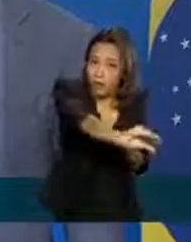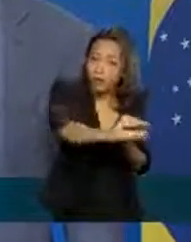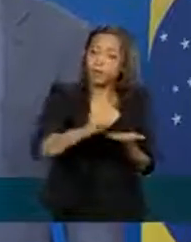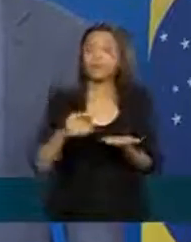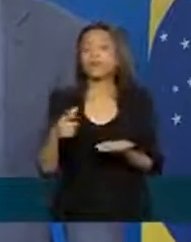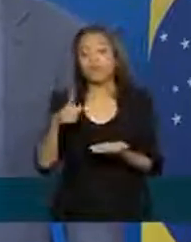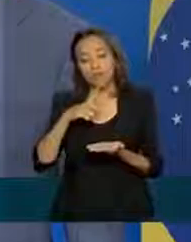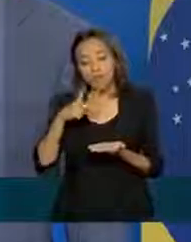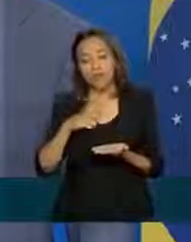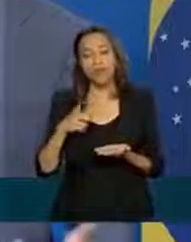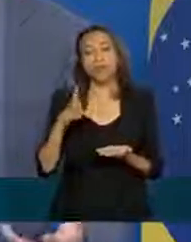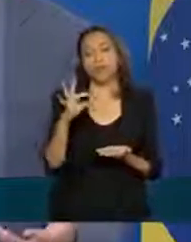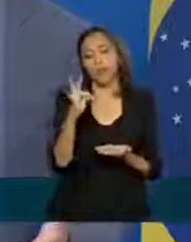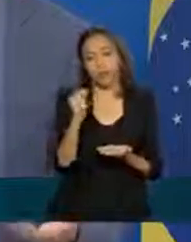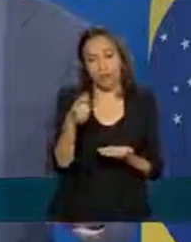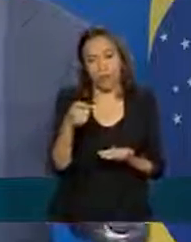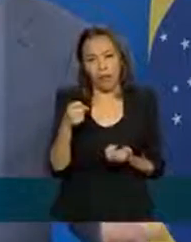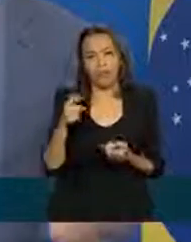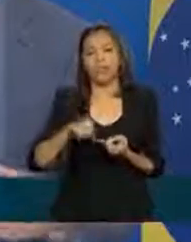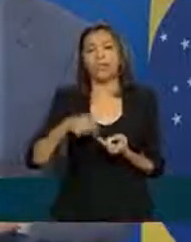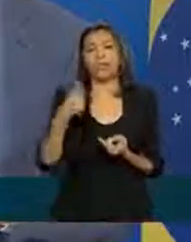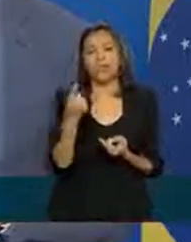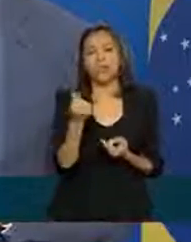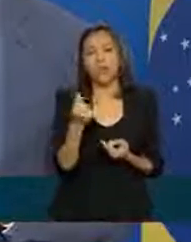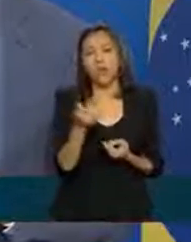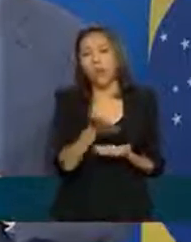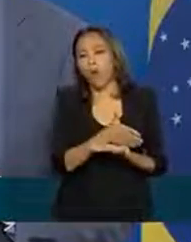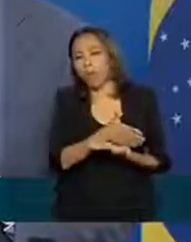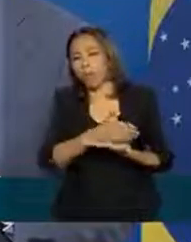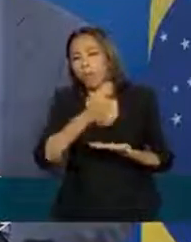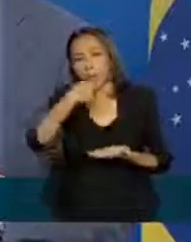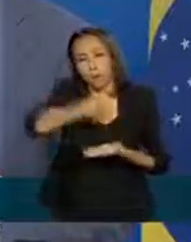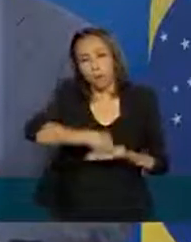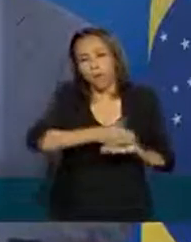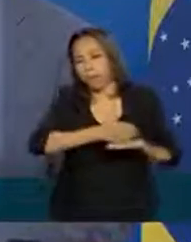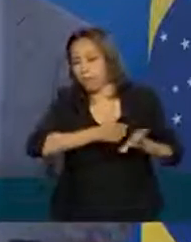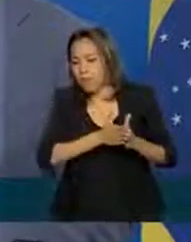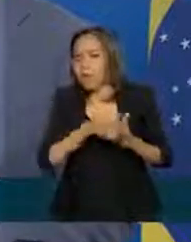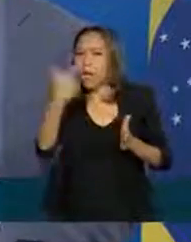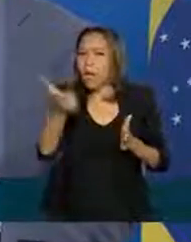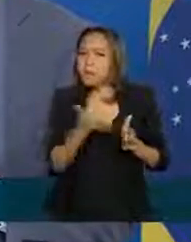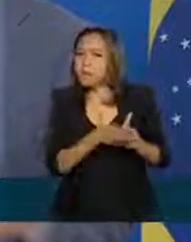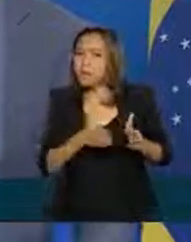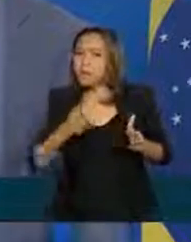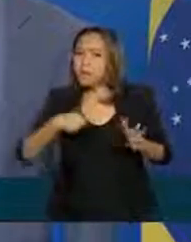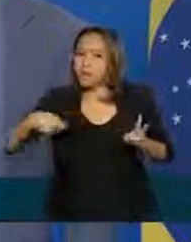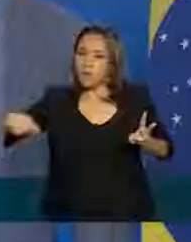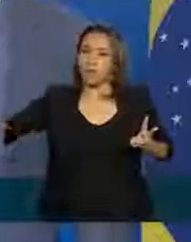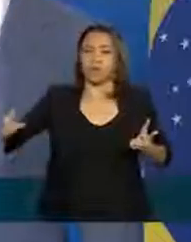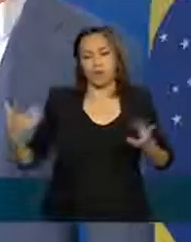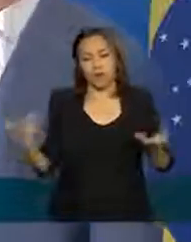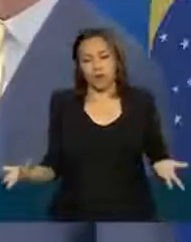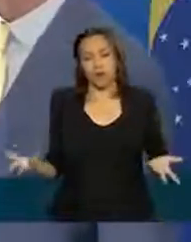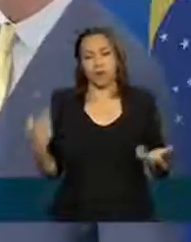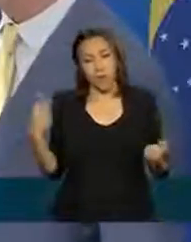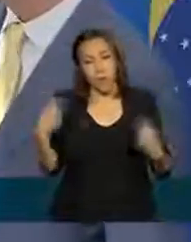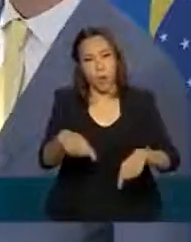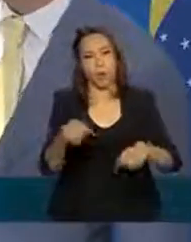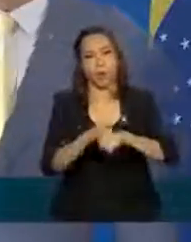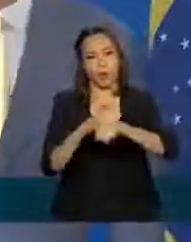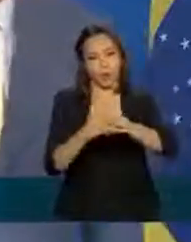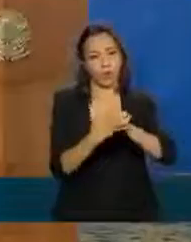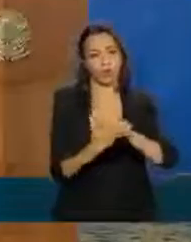taxas de garantias e prazos e naturalmente os recursos dessa linha serão utilizados na crise do combate ao coronavírus era isso que eu tinha para hoje presidente